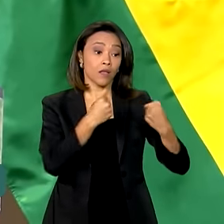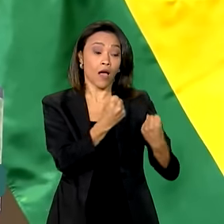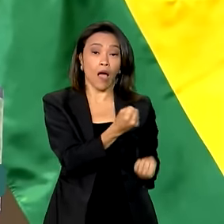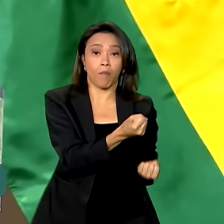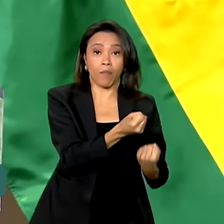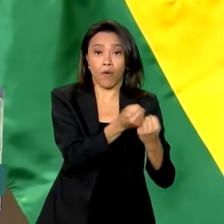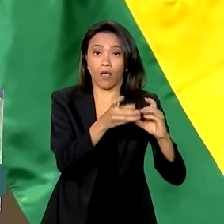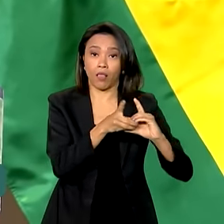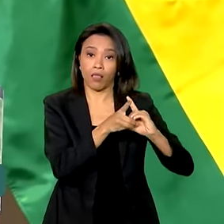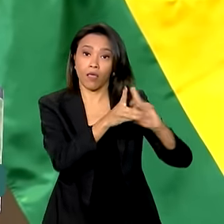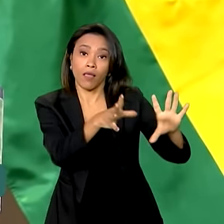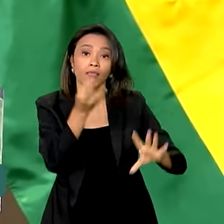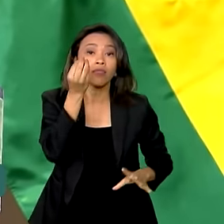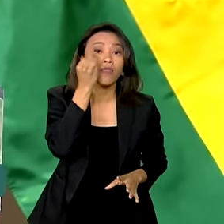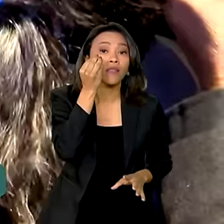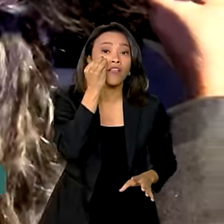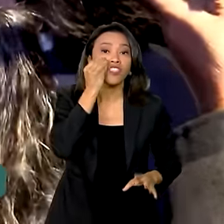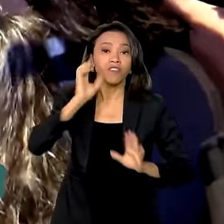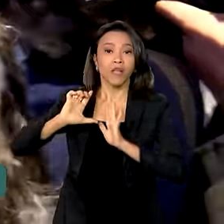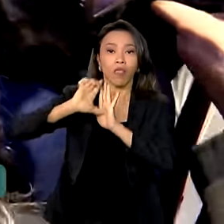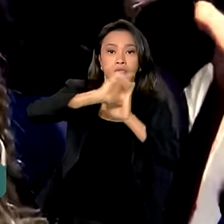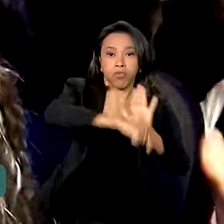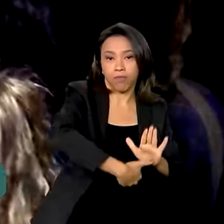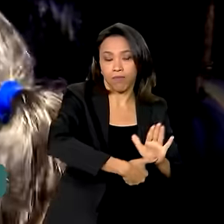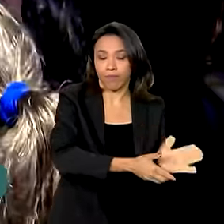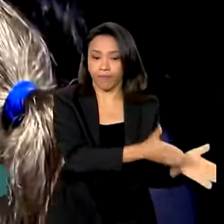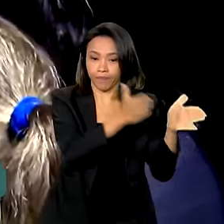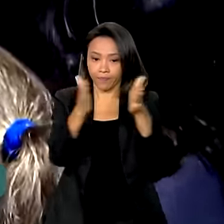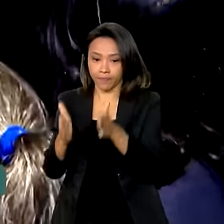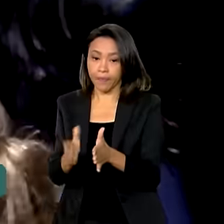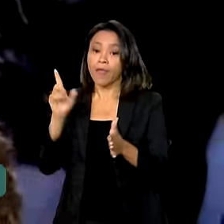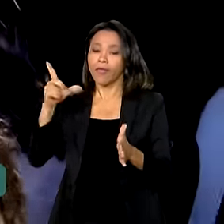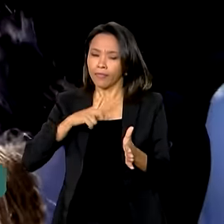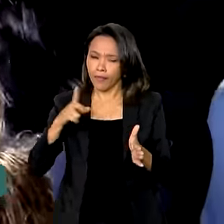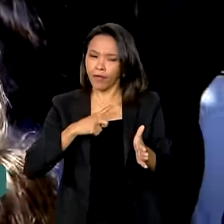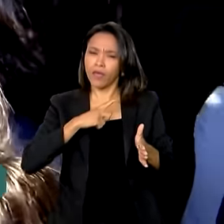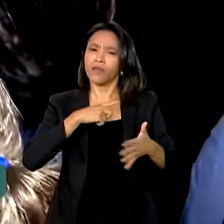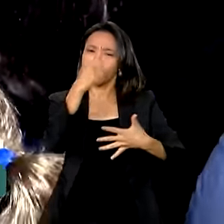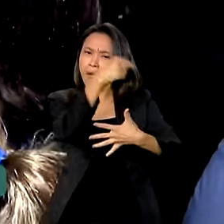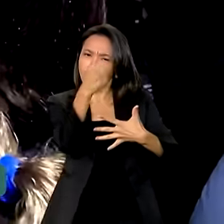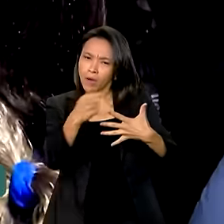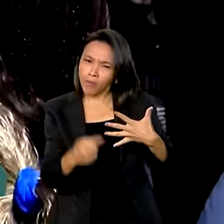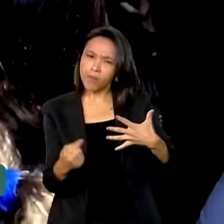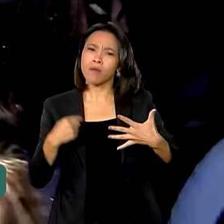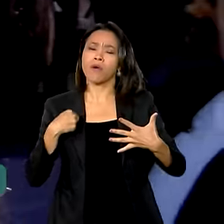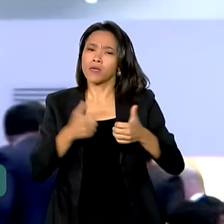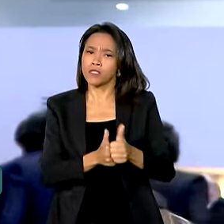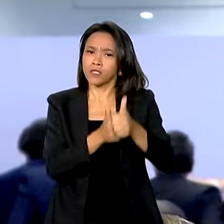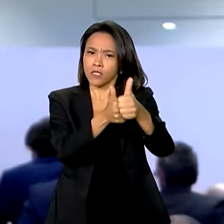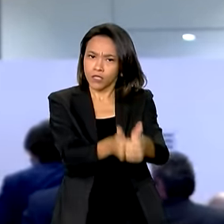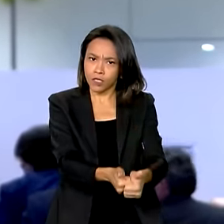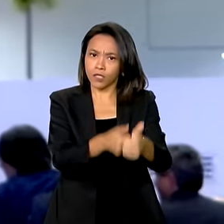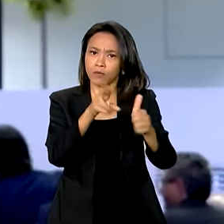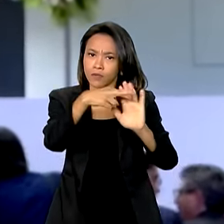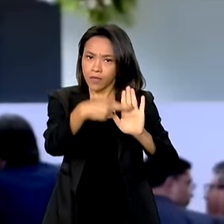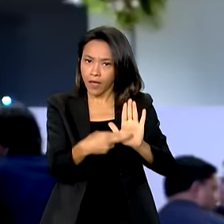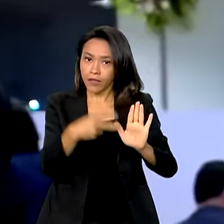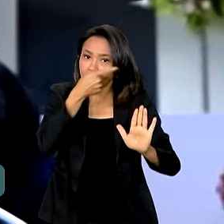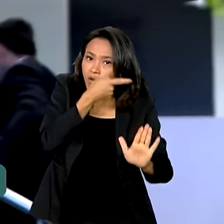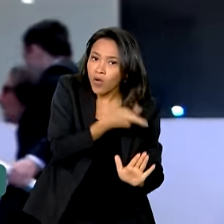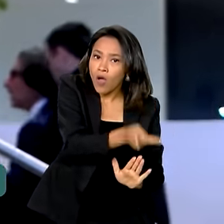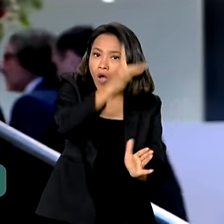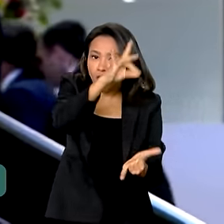contra as tentativas de retrocesso. A visita cumpriu todas as etapas de uma típica viagem oficial. Teve encontro